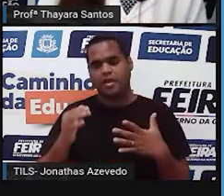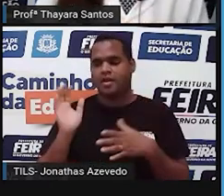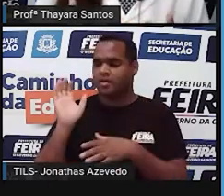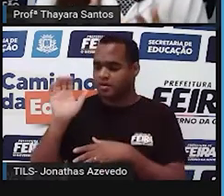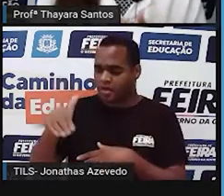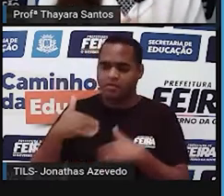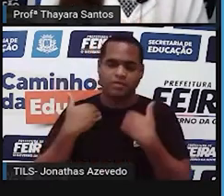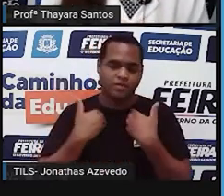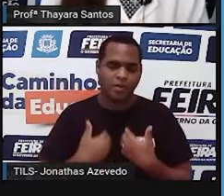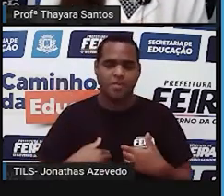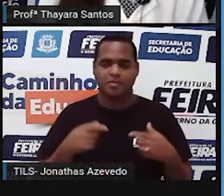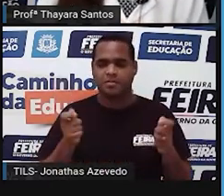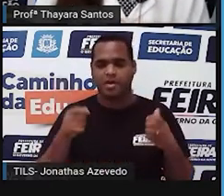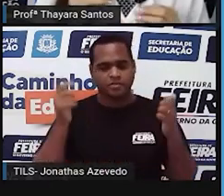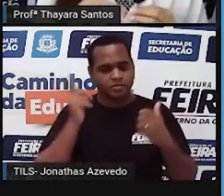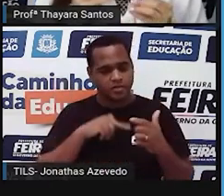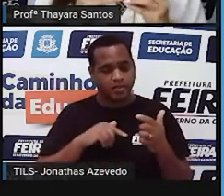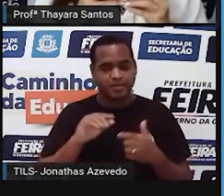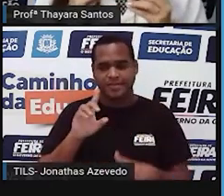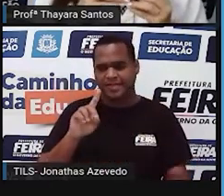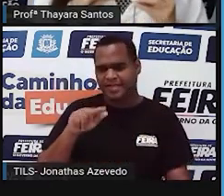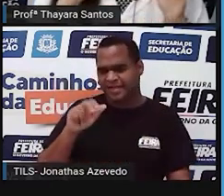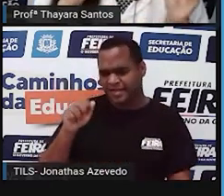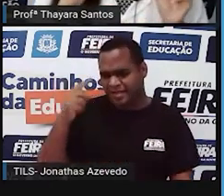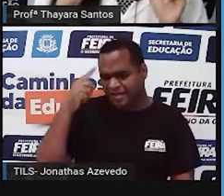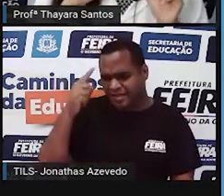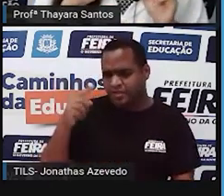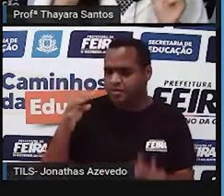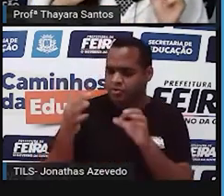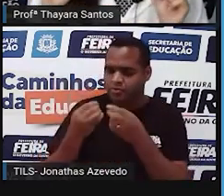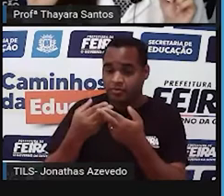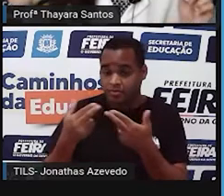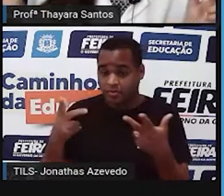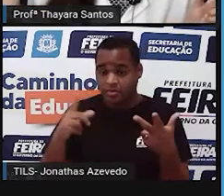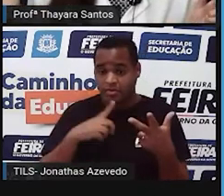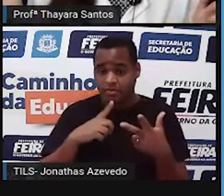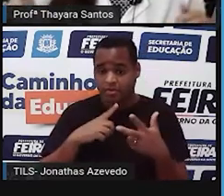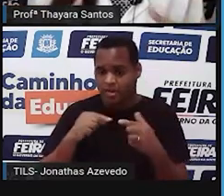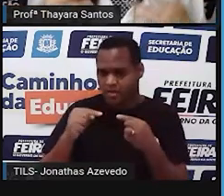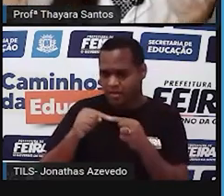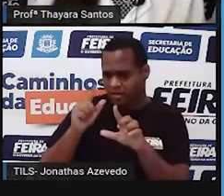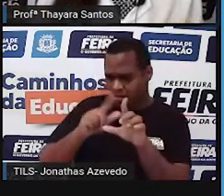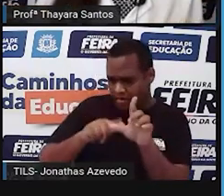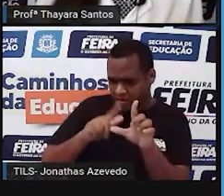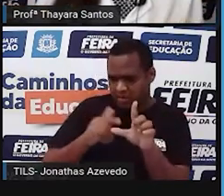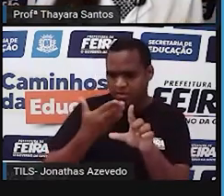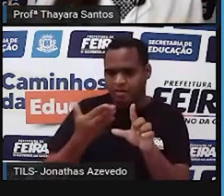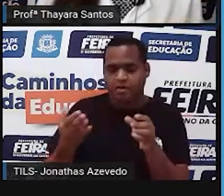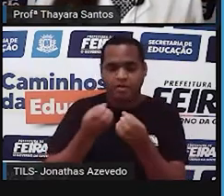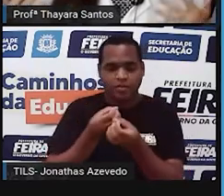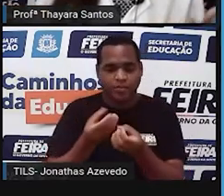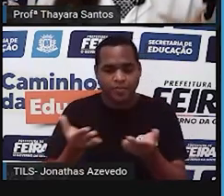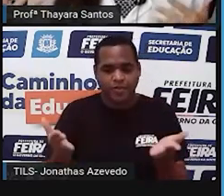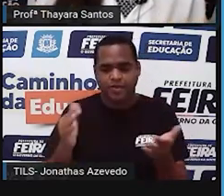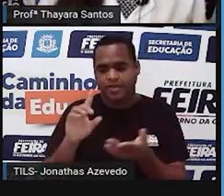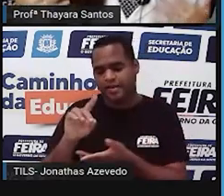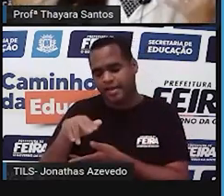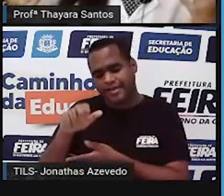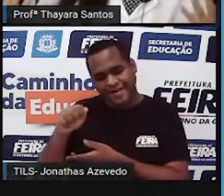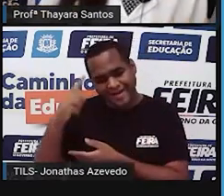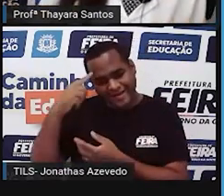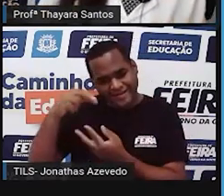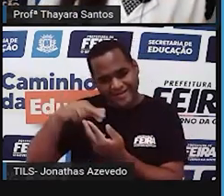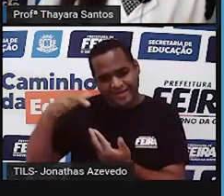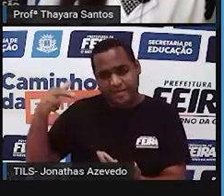isso? Porque no nosso DNA, nem tudo que está lá, nem todas aquelas letrinhas que estão distribuídas no nosso DNA, tem, de fato, uma